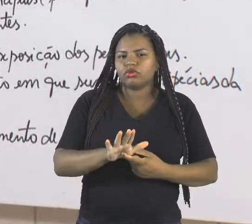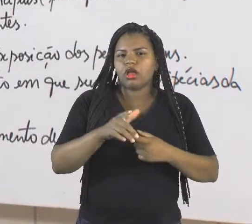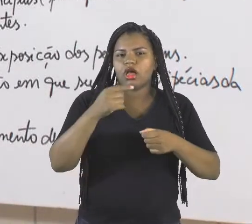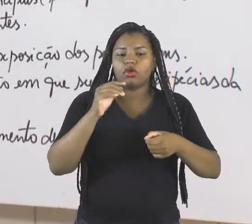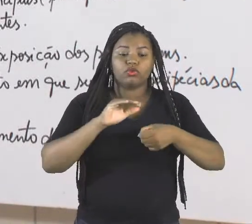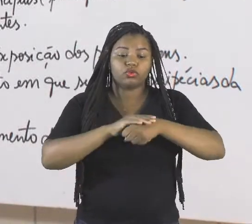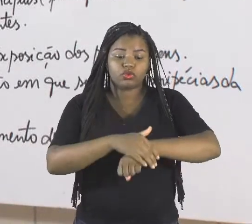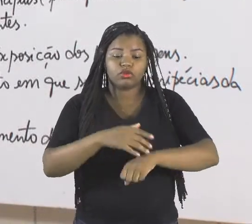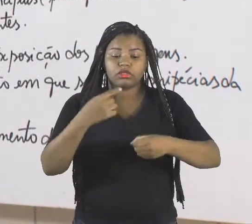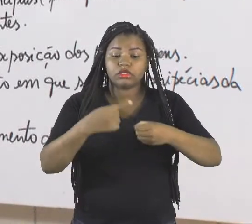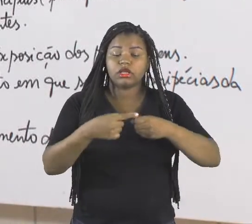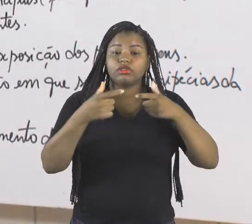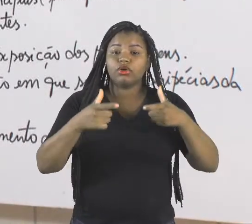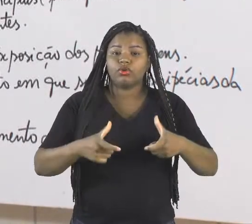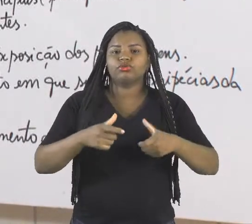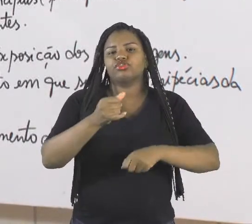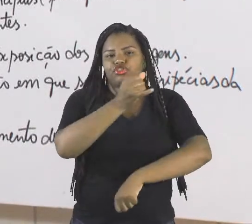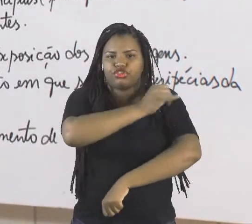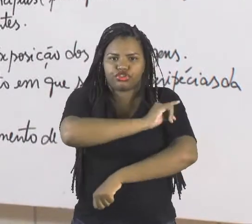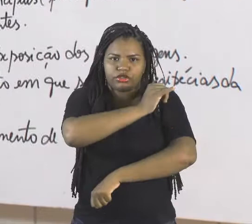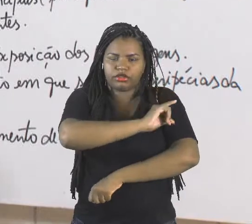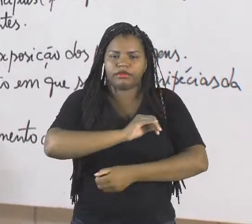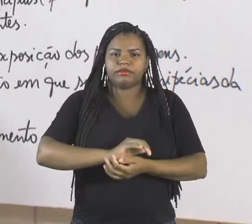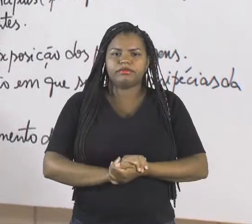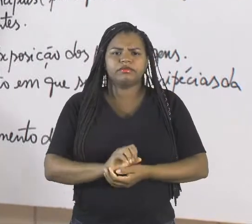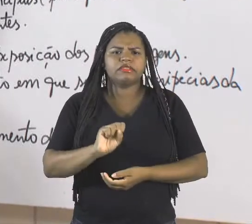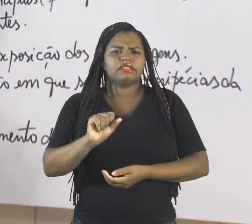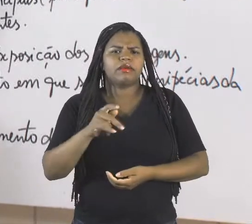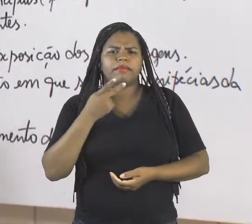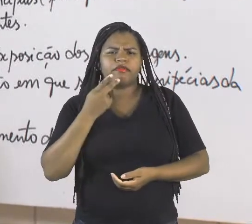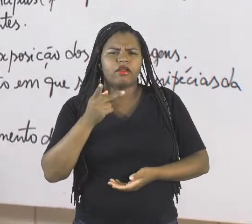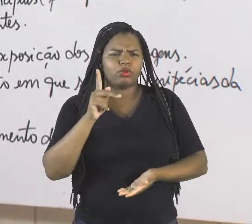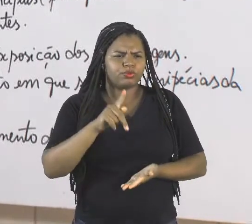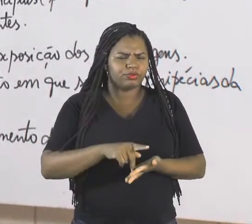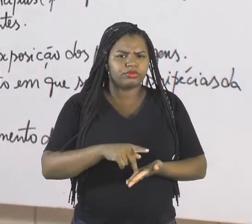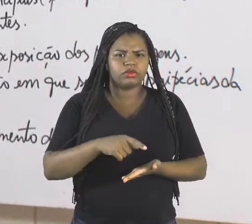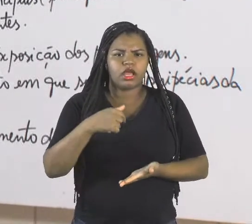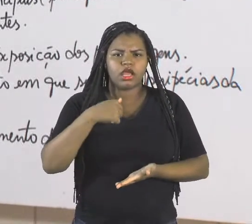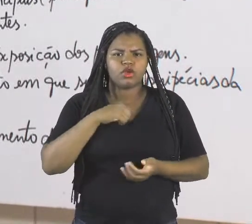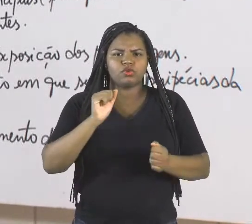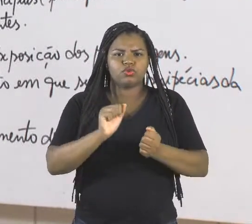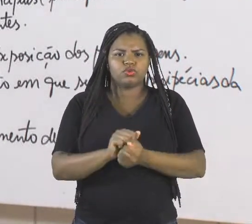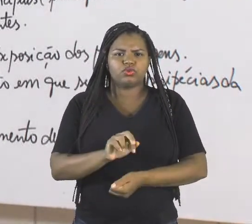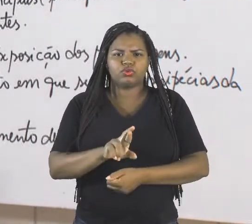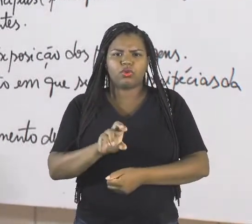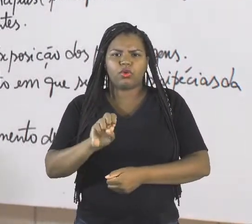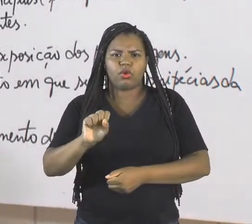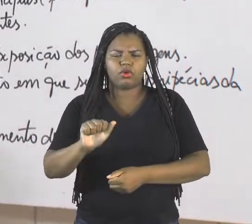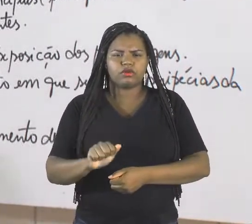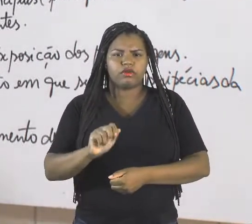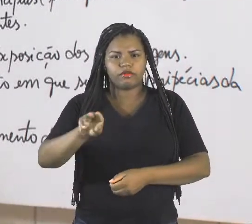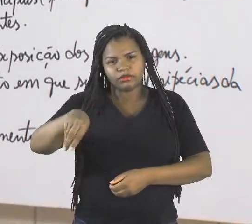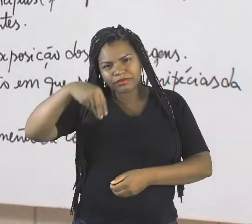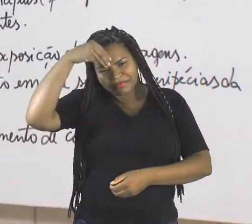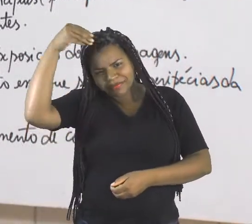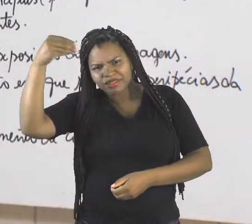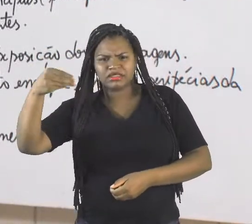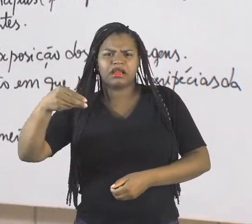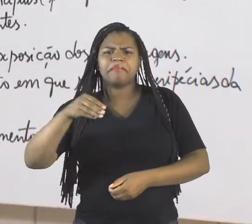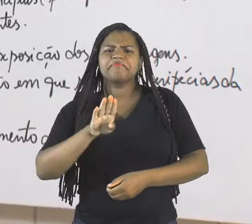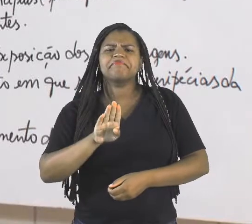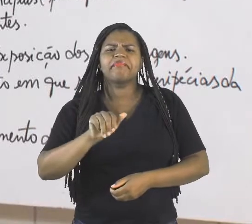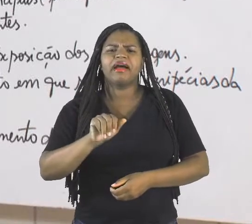Do Rio de Janeiro. Por que Sabino afirmou que eu e Rosa fomos batizados? O que que significa esse